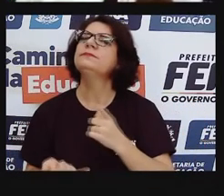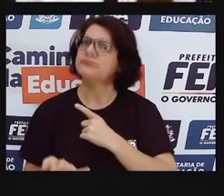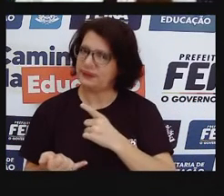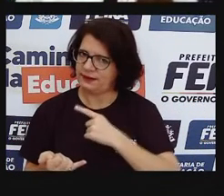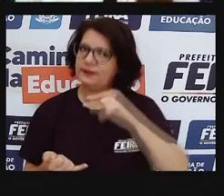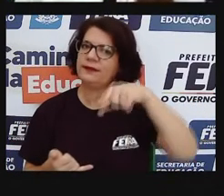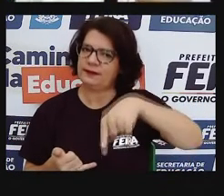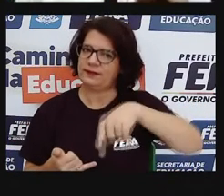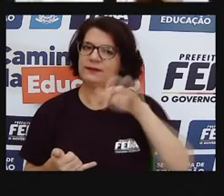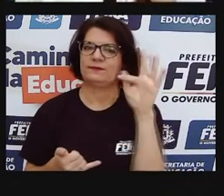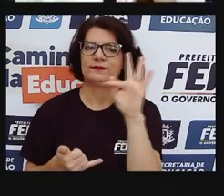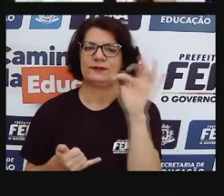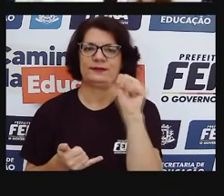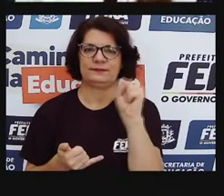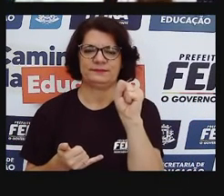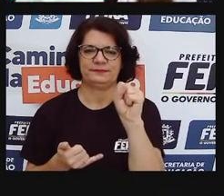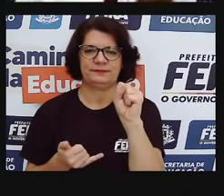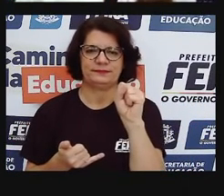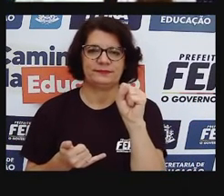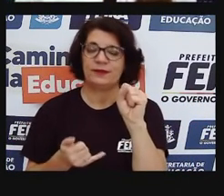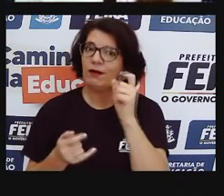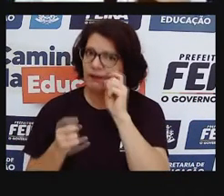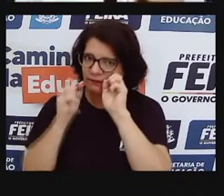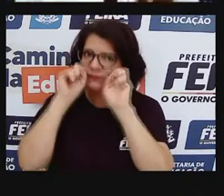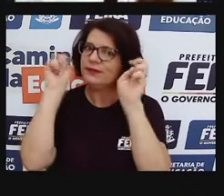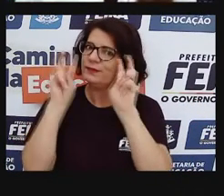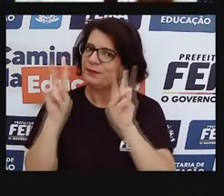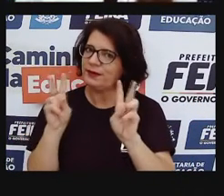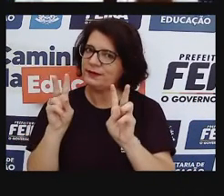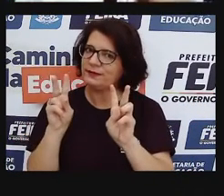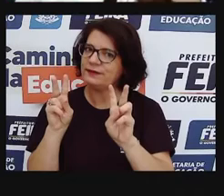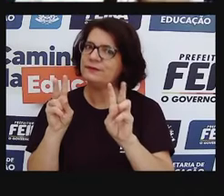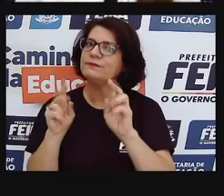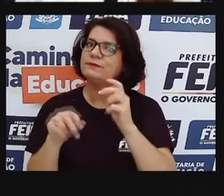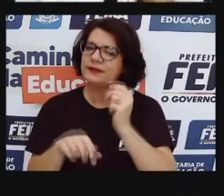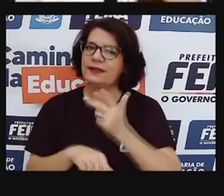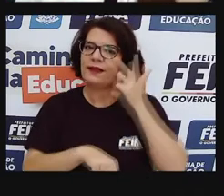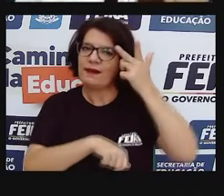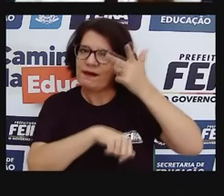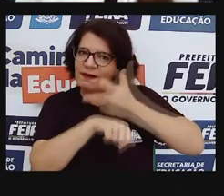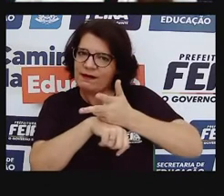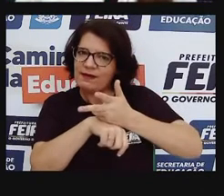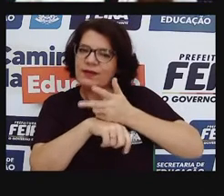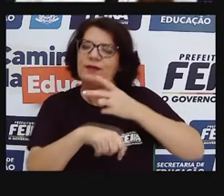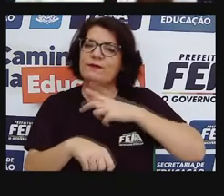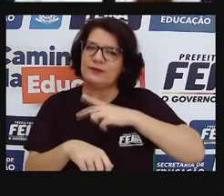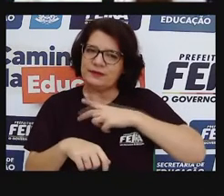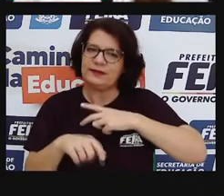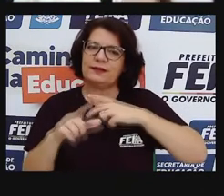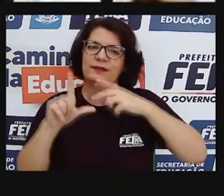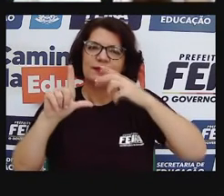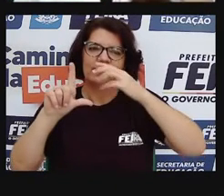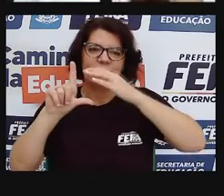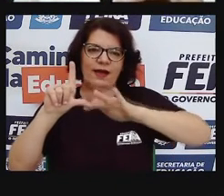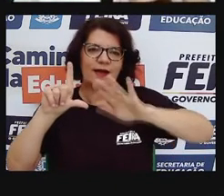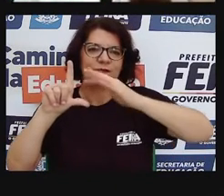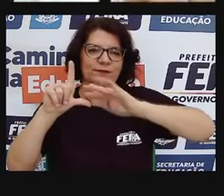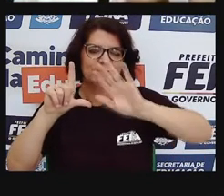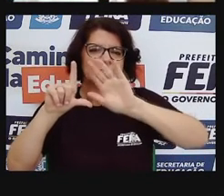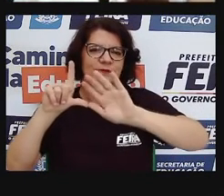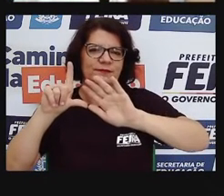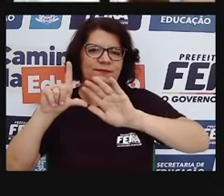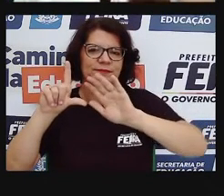bem especial. Fiquem ligadinhos na data, a gente vai começar a fazer as divulgações. Eu não vou,